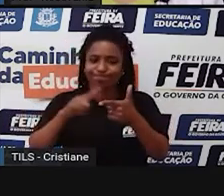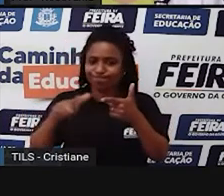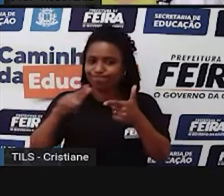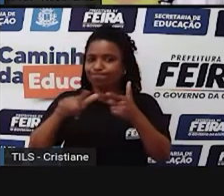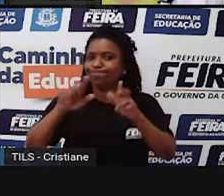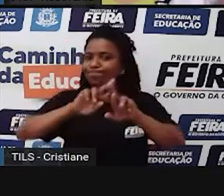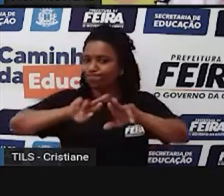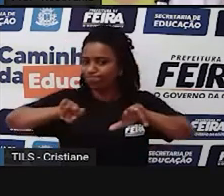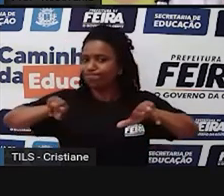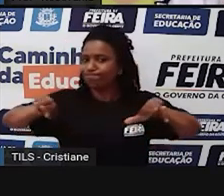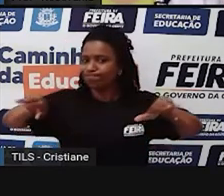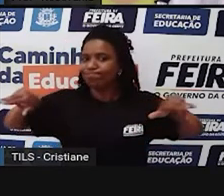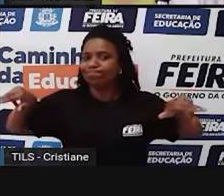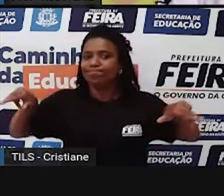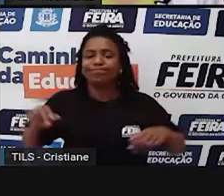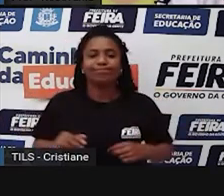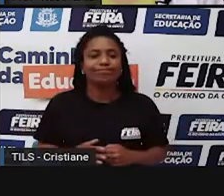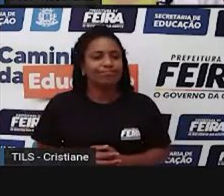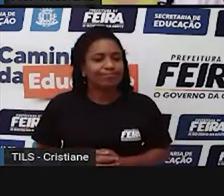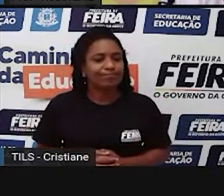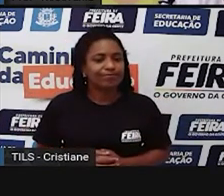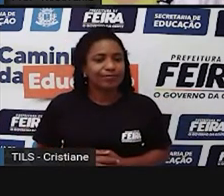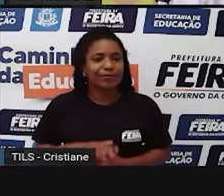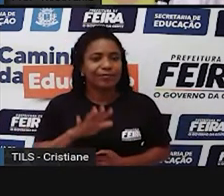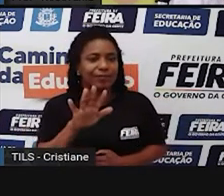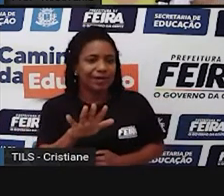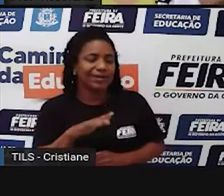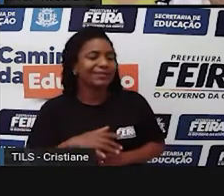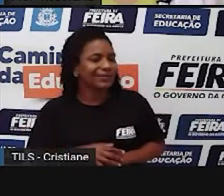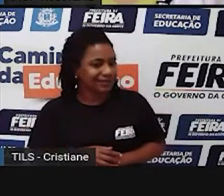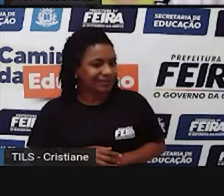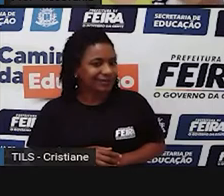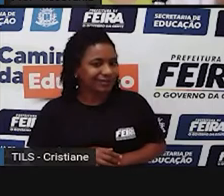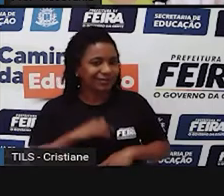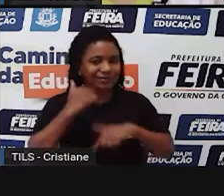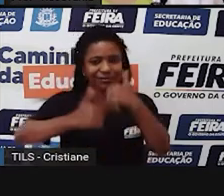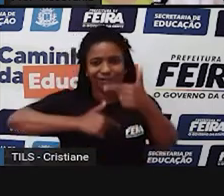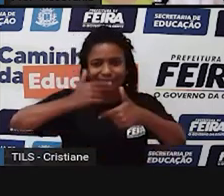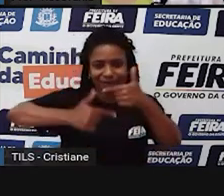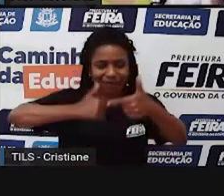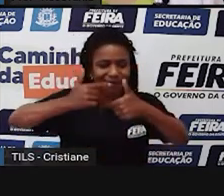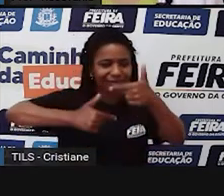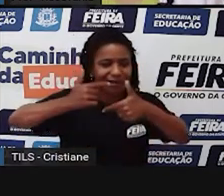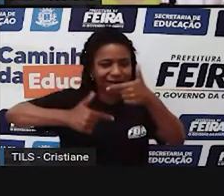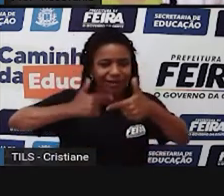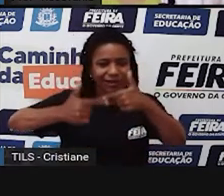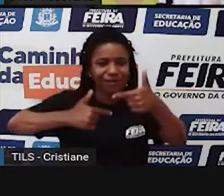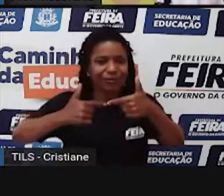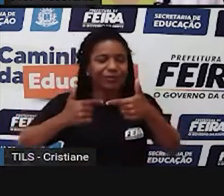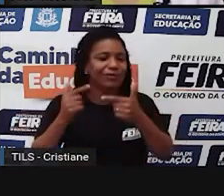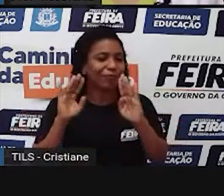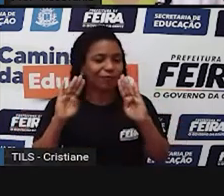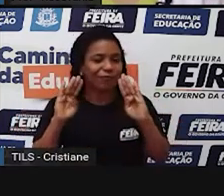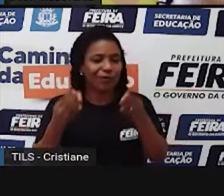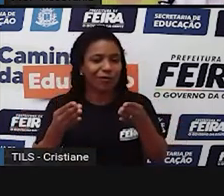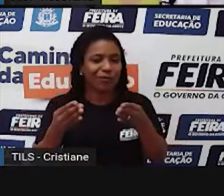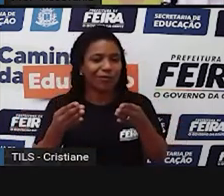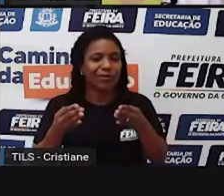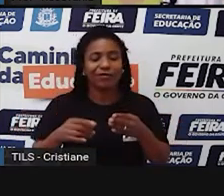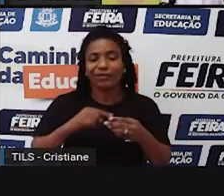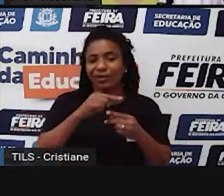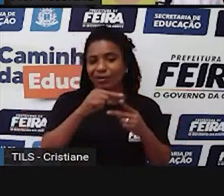Bom, agora voltando mesmo para a parte do trabalho, vamos falar de algumas siglas que a gente observa quando fala das relações de trabalho.